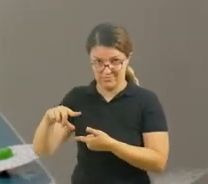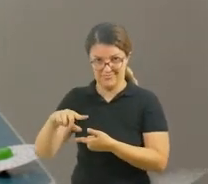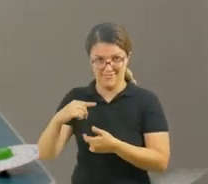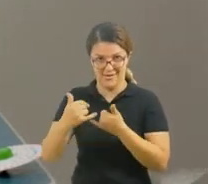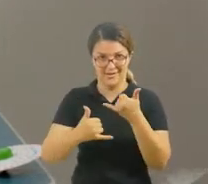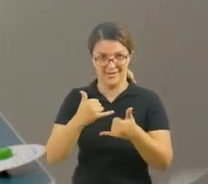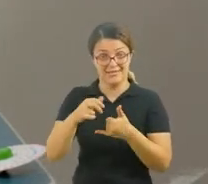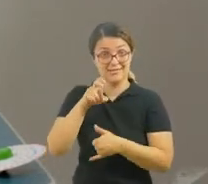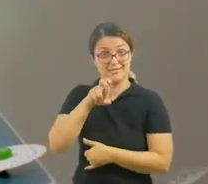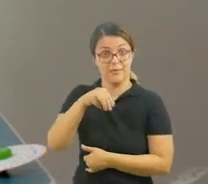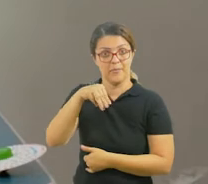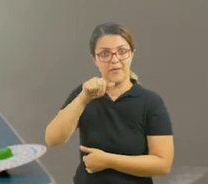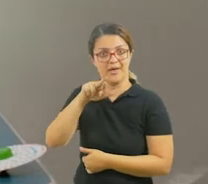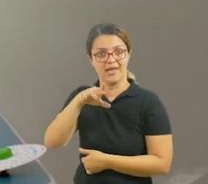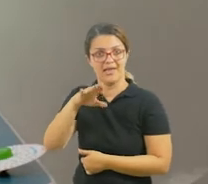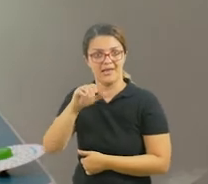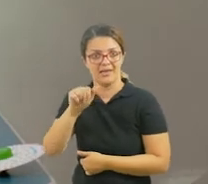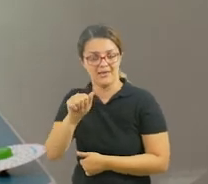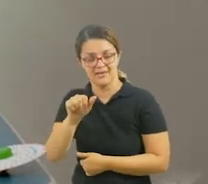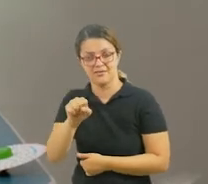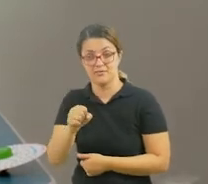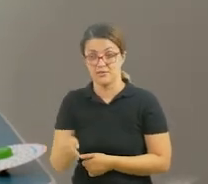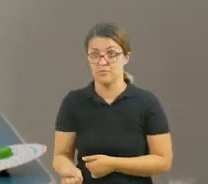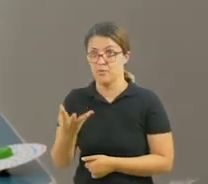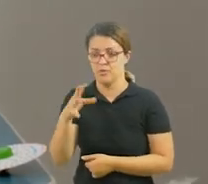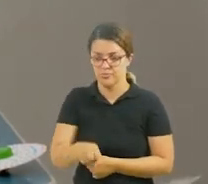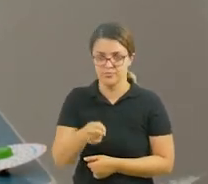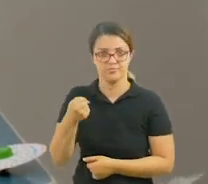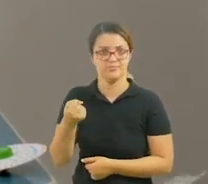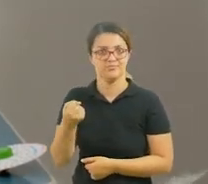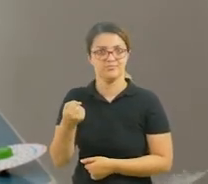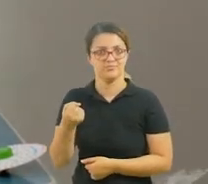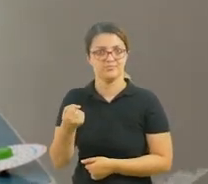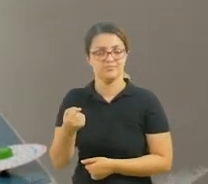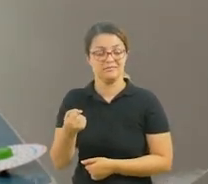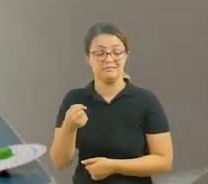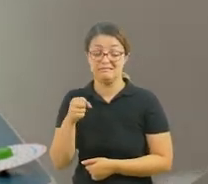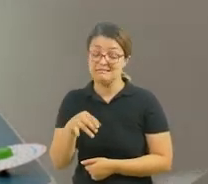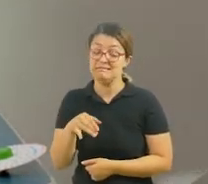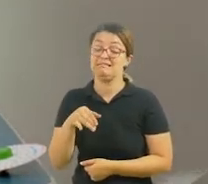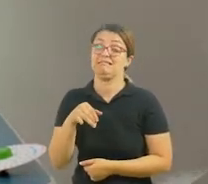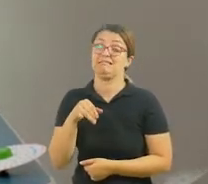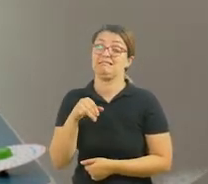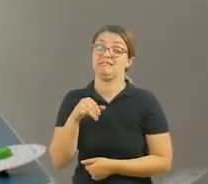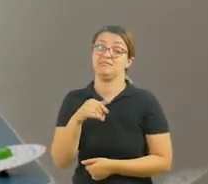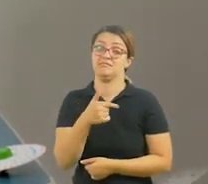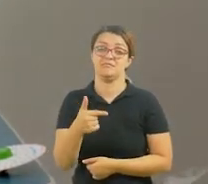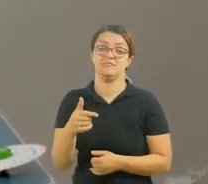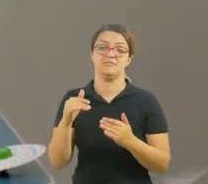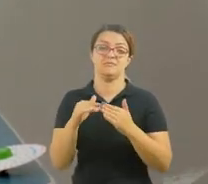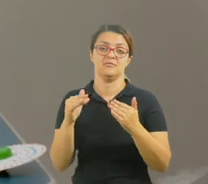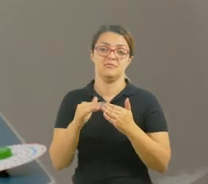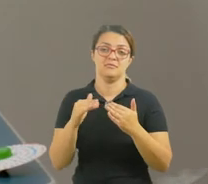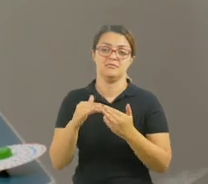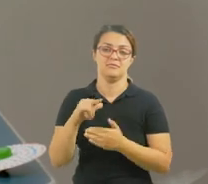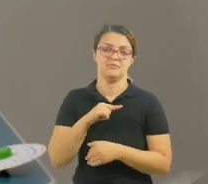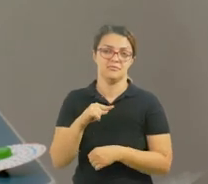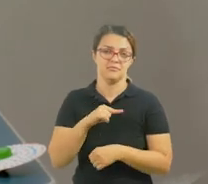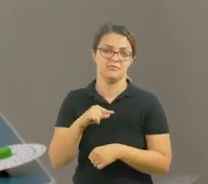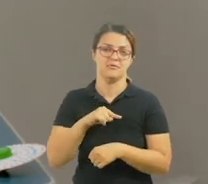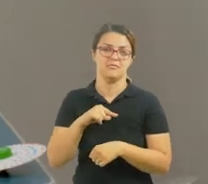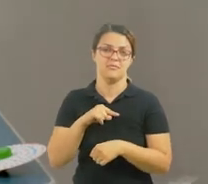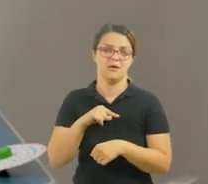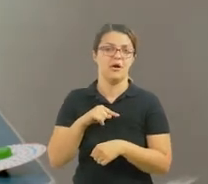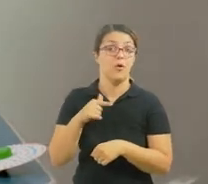cinco Marias. Mas, caso vocês não tenham isso em casa, tem uma outra sugestão que vocês encontram